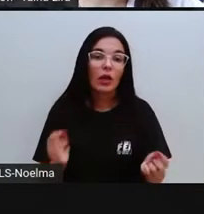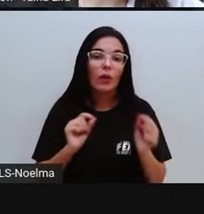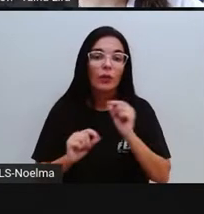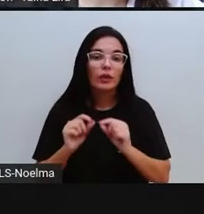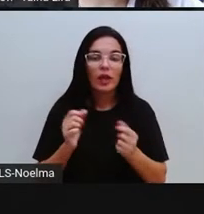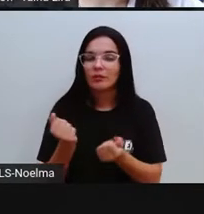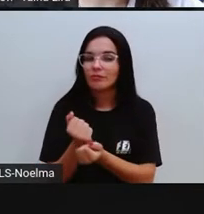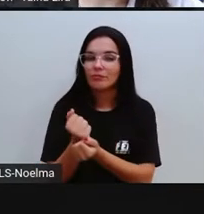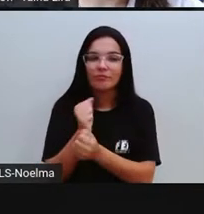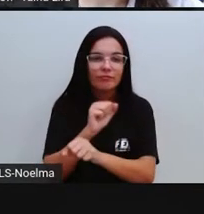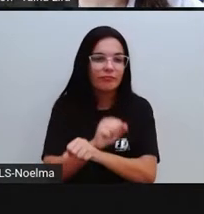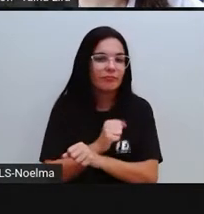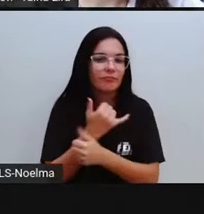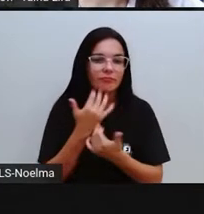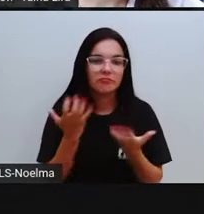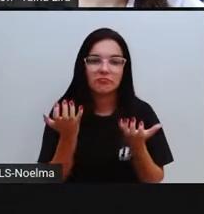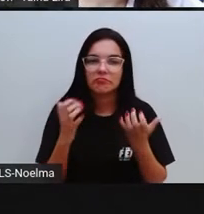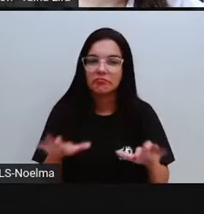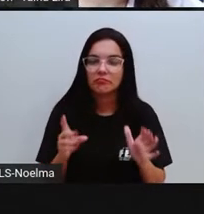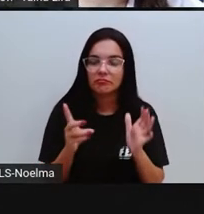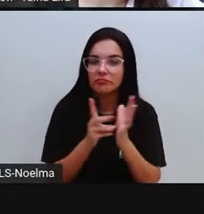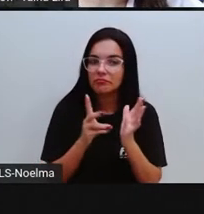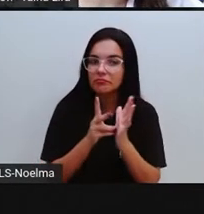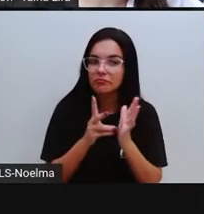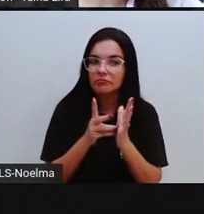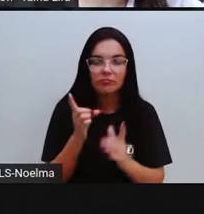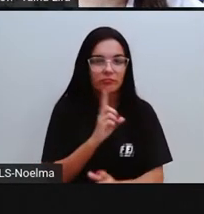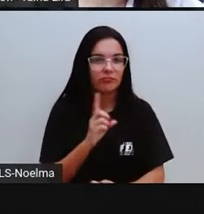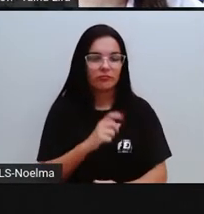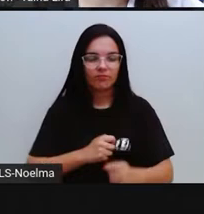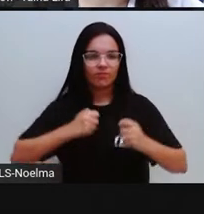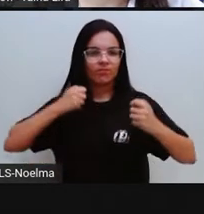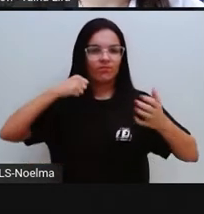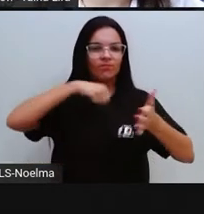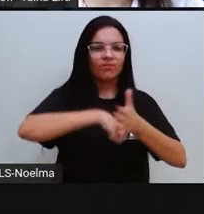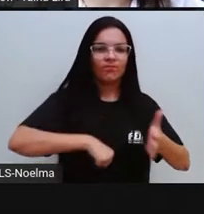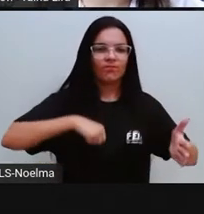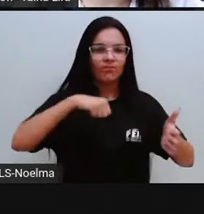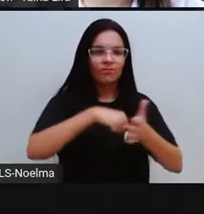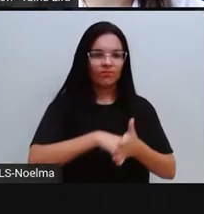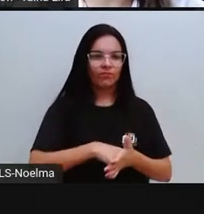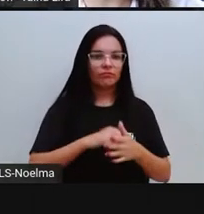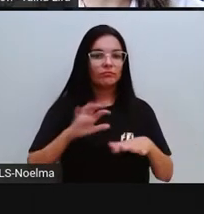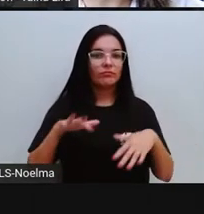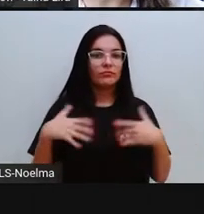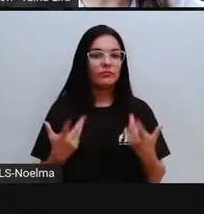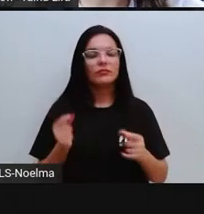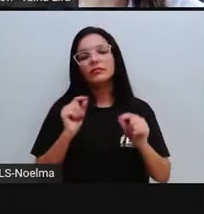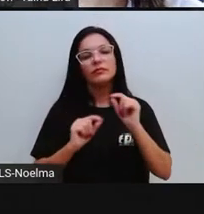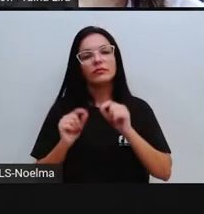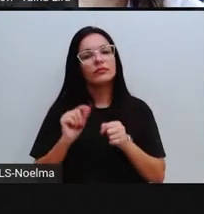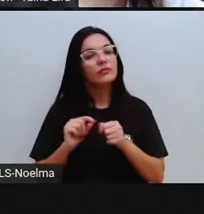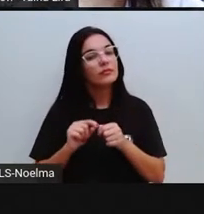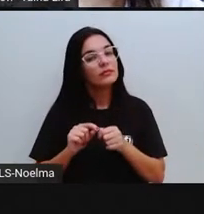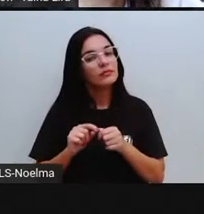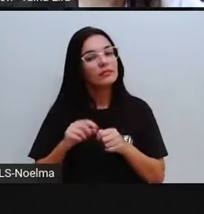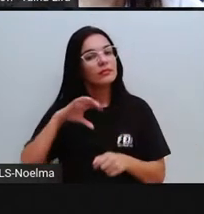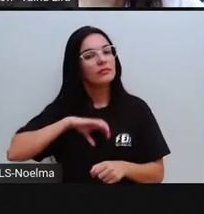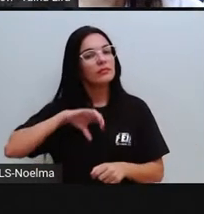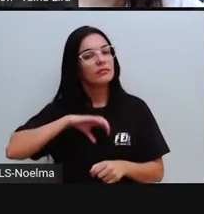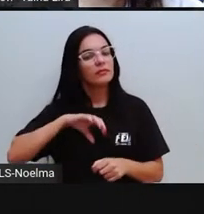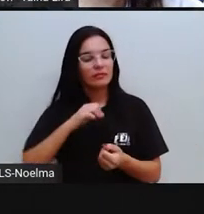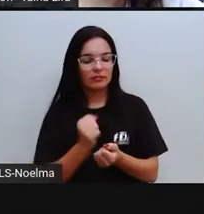os índios não aguentaram o trabalho, resistiram, e os portugueses, então, escravizaram os africanos. Então,